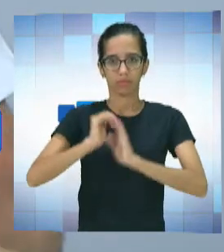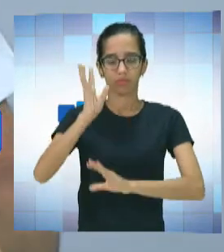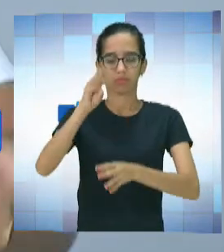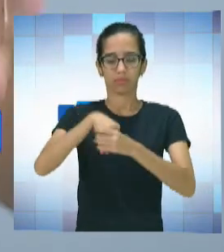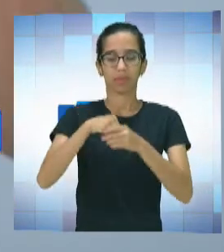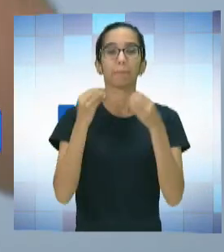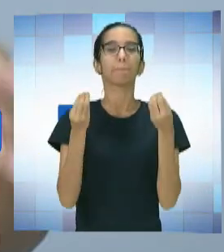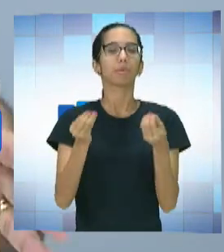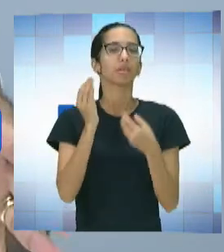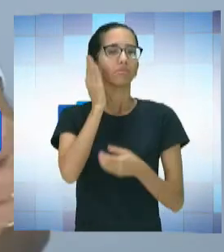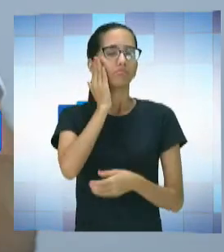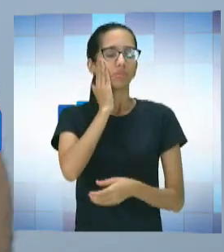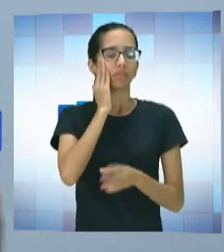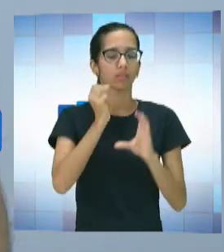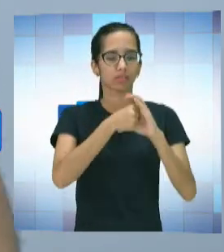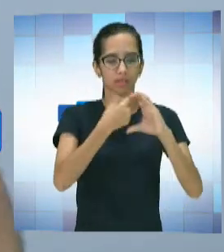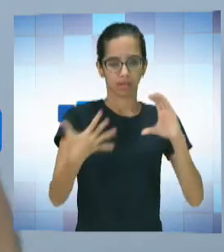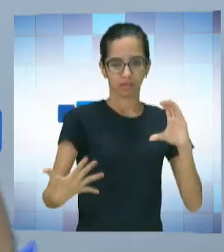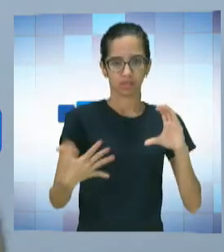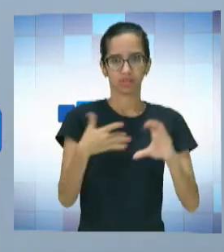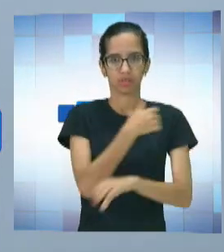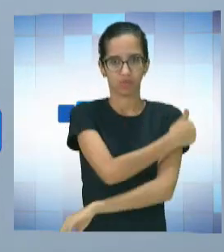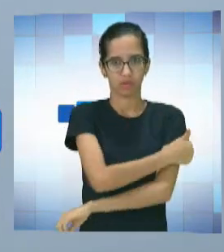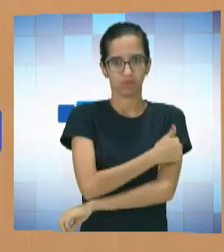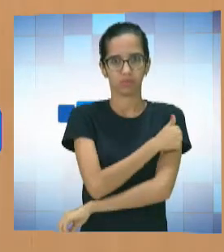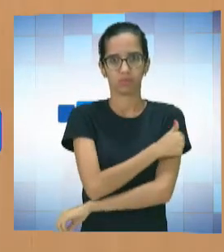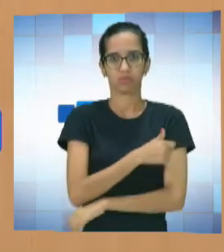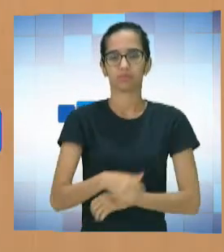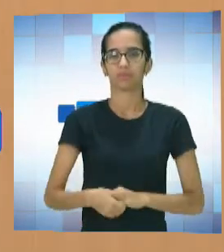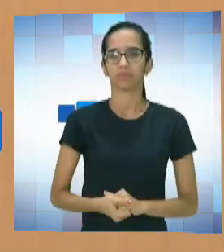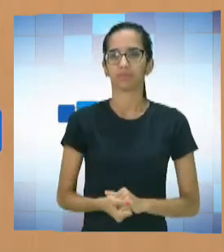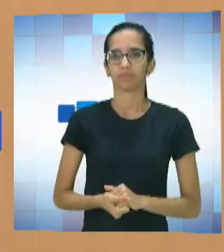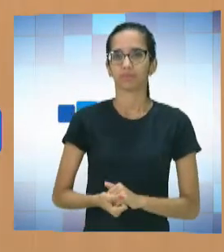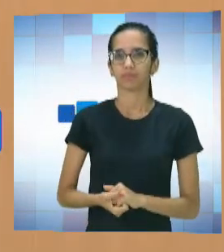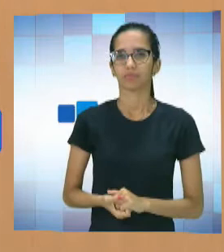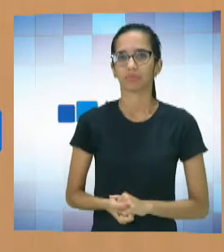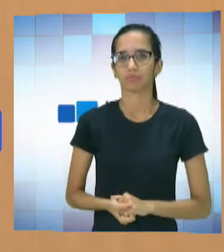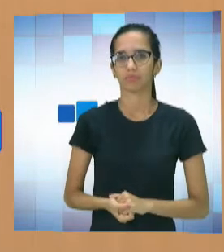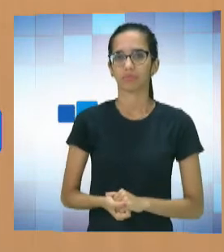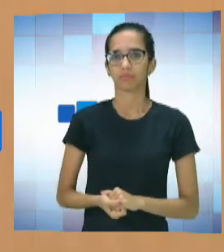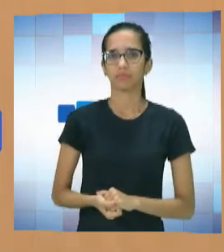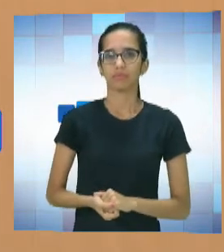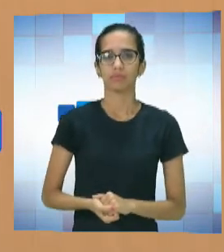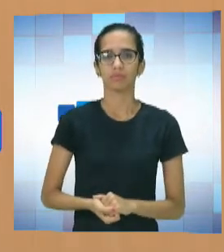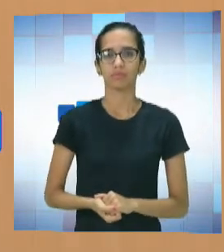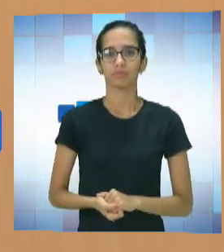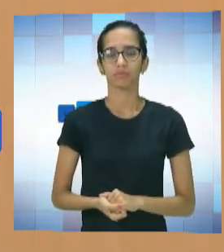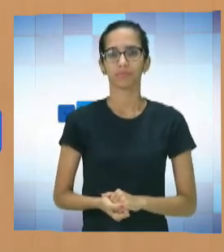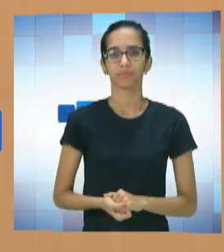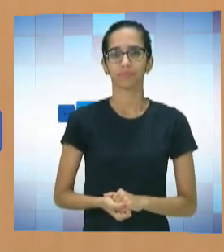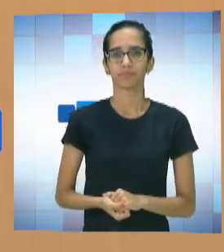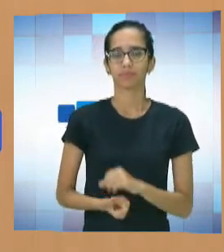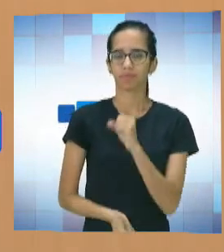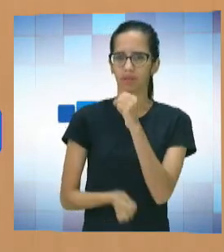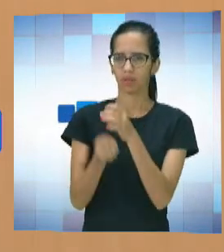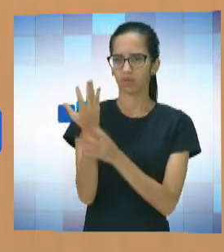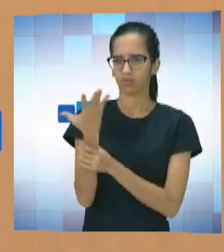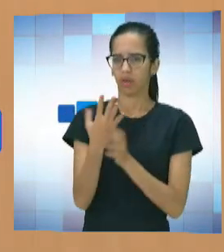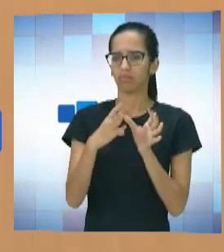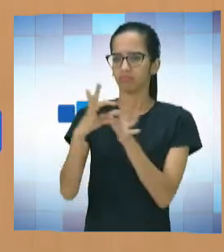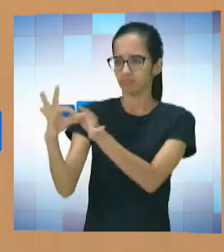para que ele possa entender o perfil daquele aluno que ele está recebendo. O intercâmbio, professor, acontece com outras